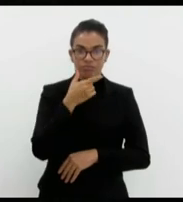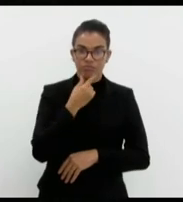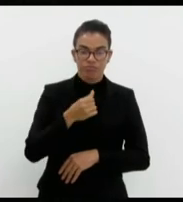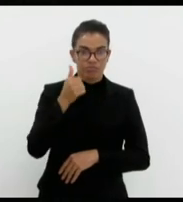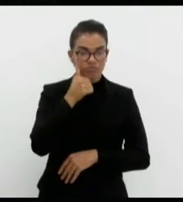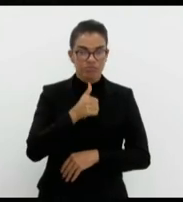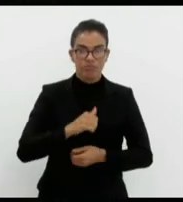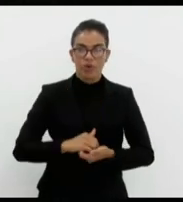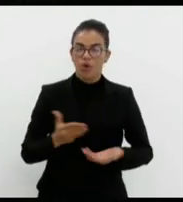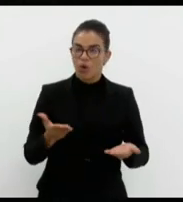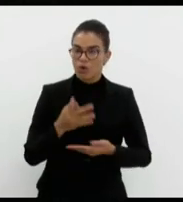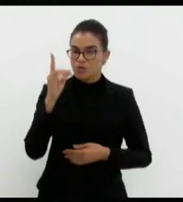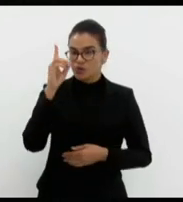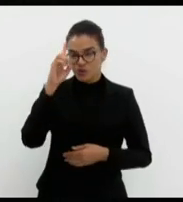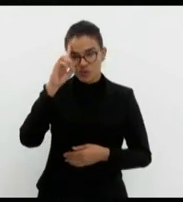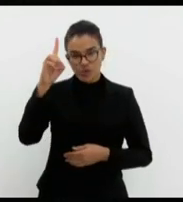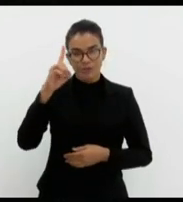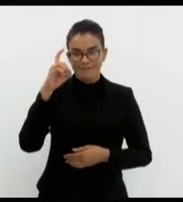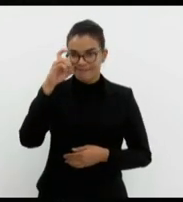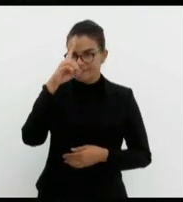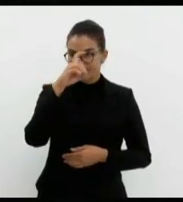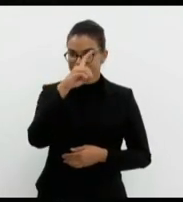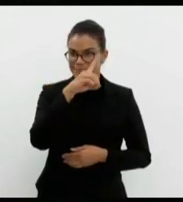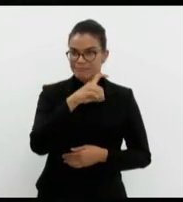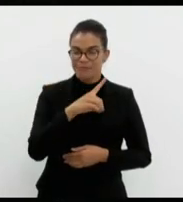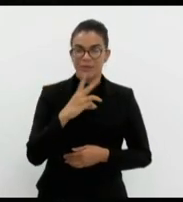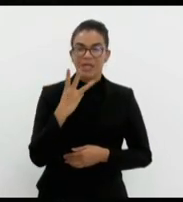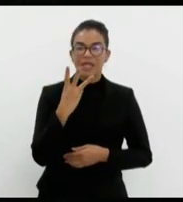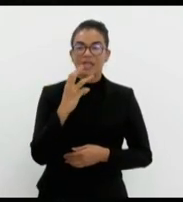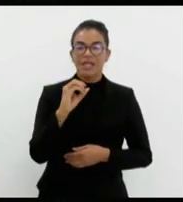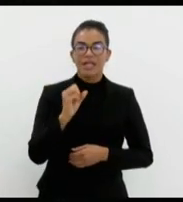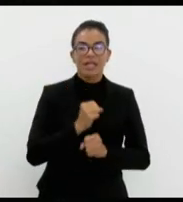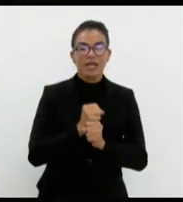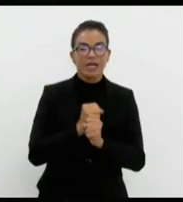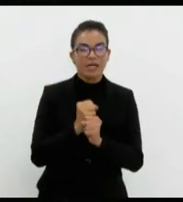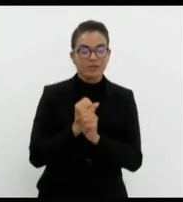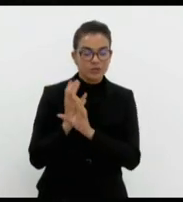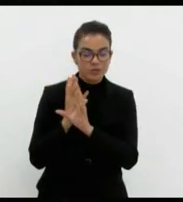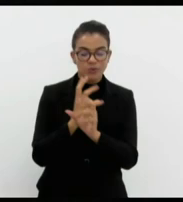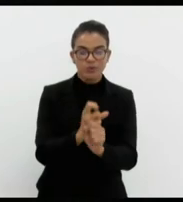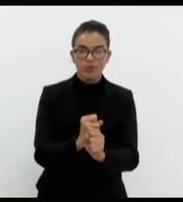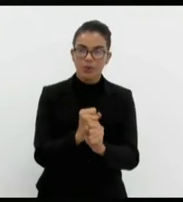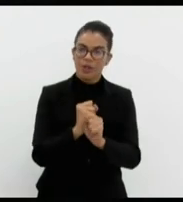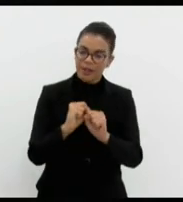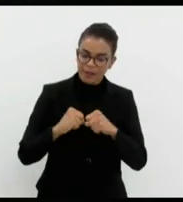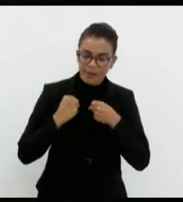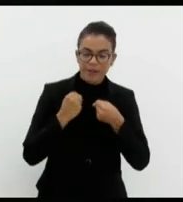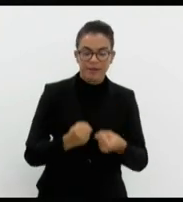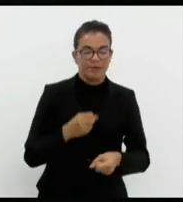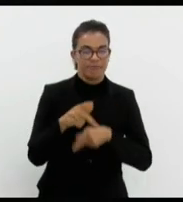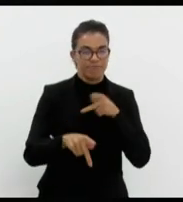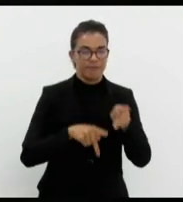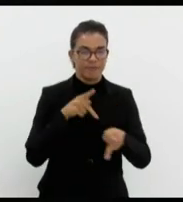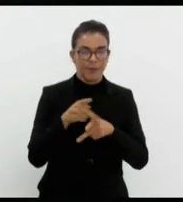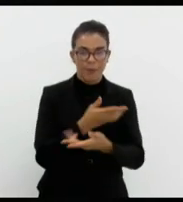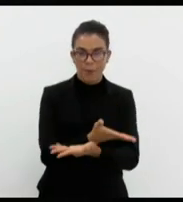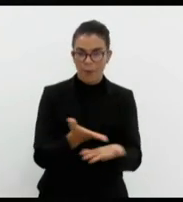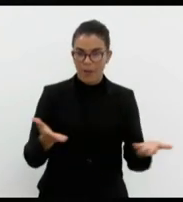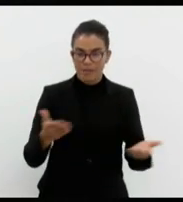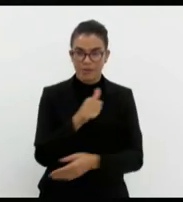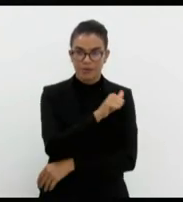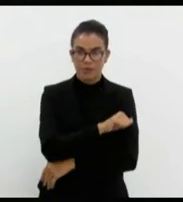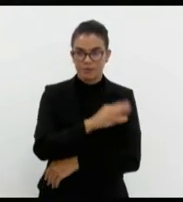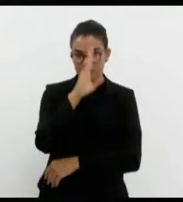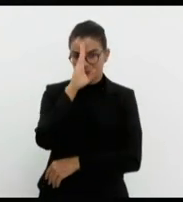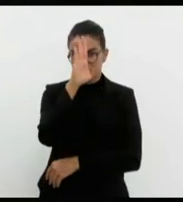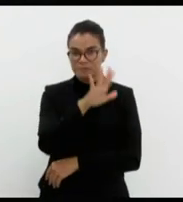Hoje é um dia muito difícil para mim. Tenho 30 anos de vida pública, em defesa da população do Rio de Janeiro, principalmente do